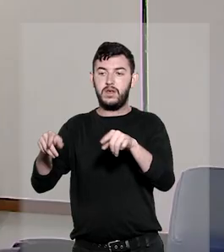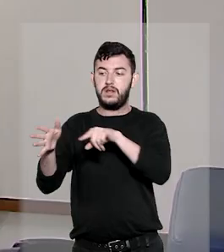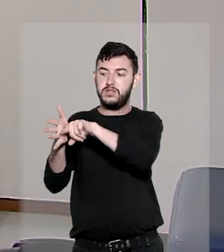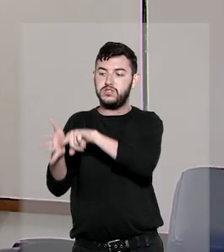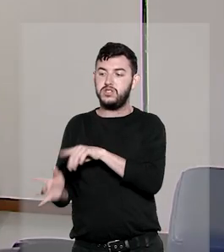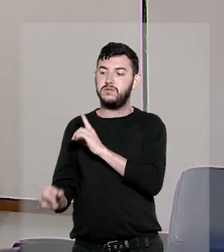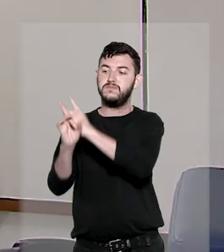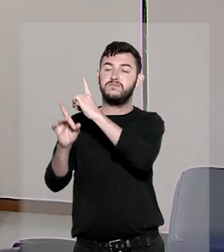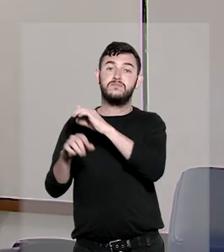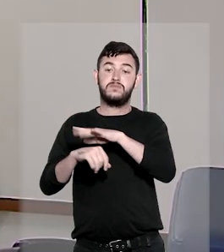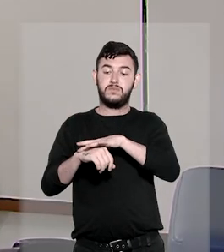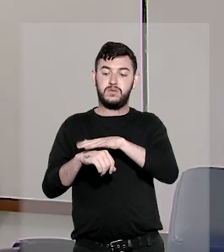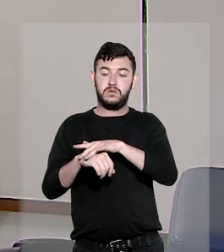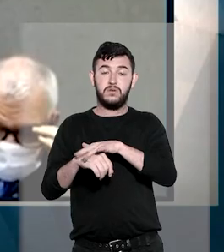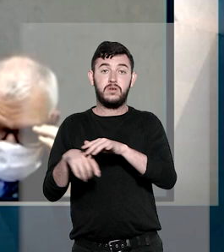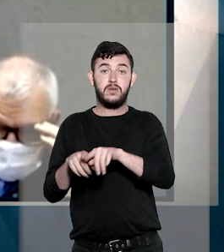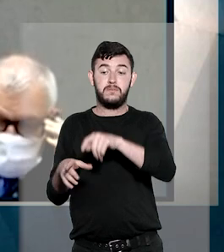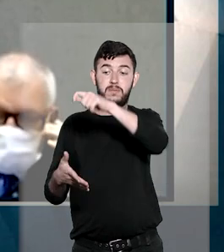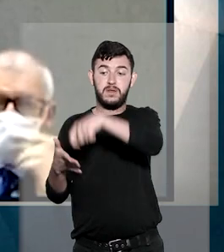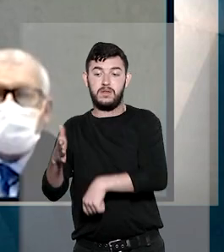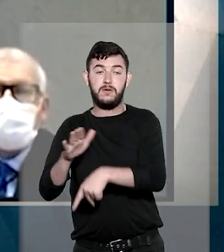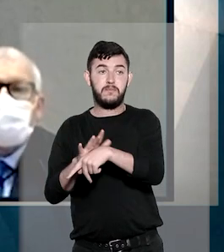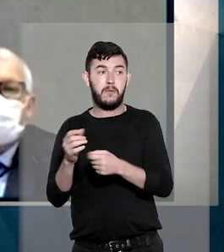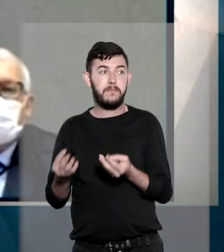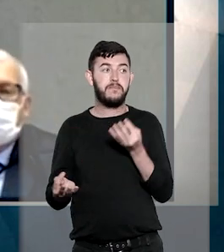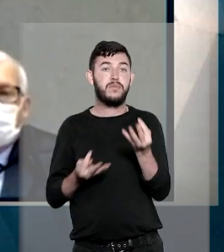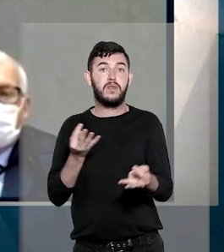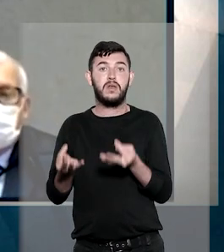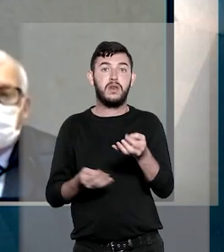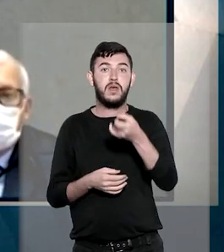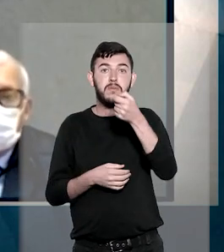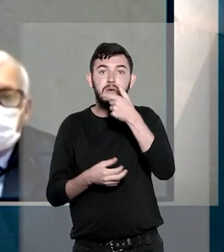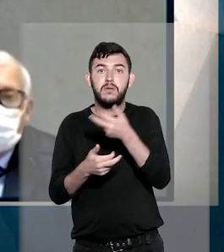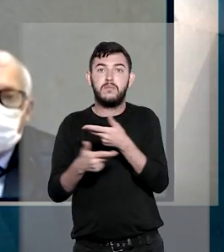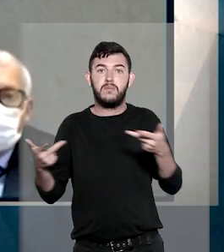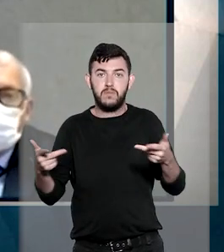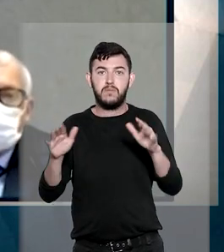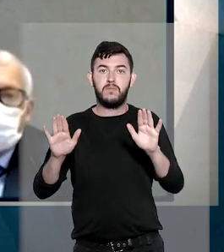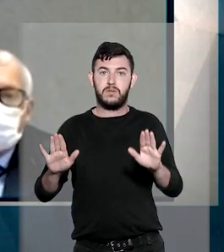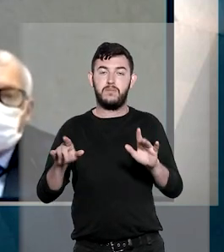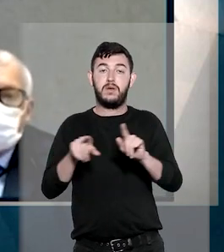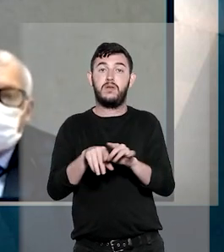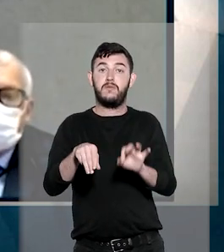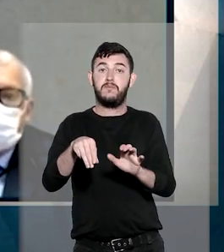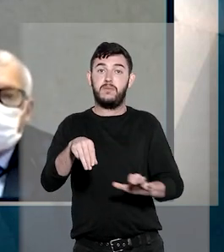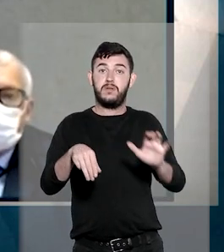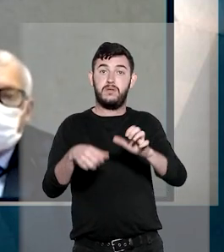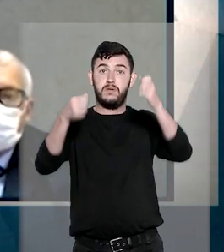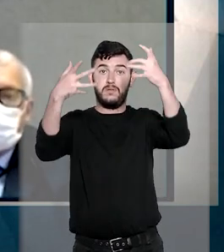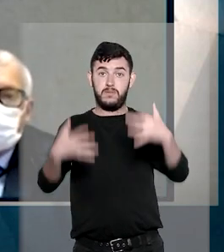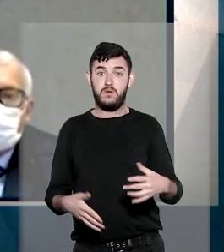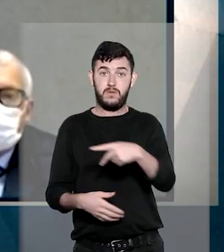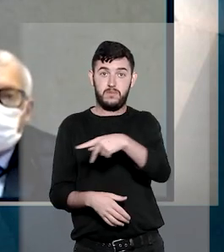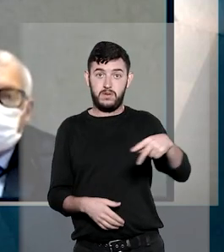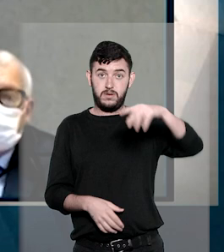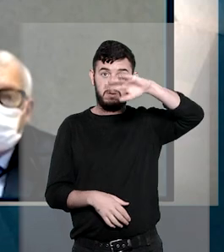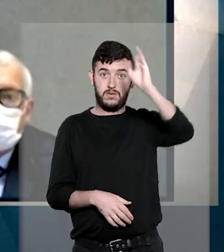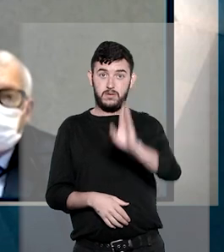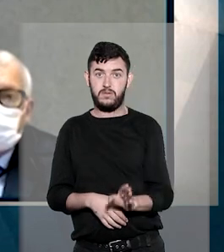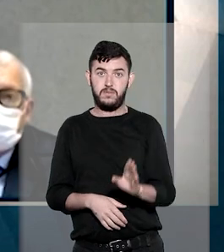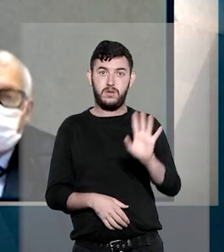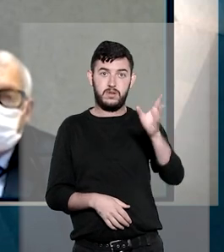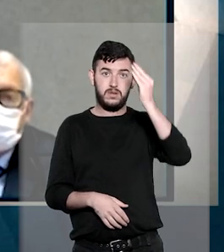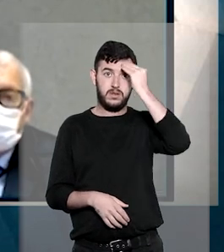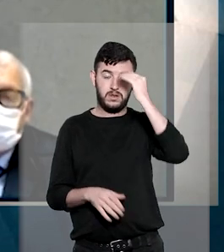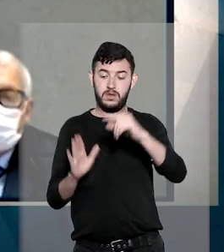respectiva prescrição terapêutica. E nas razões do veto, o ministro pontuou que a Presidência da República considerou